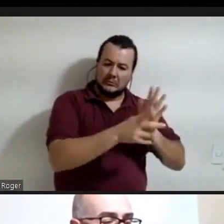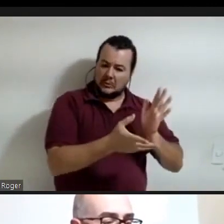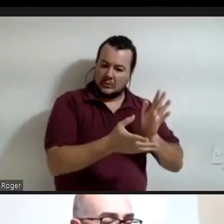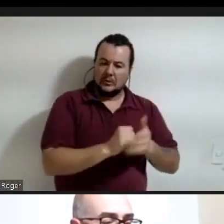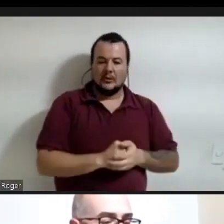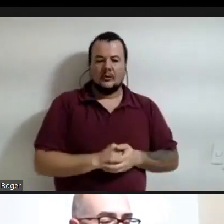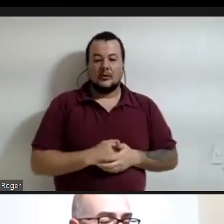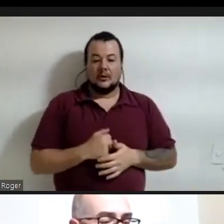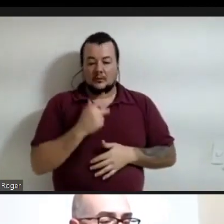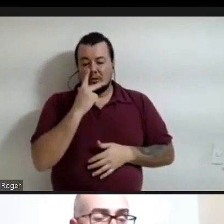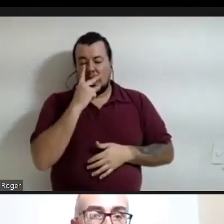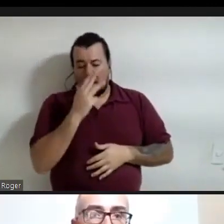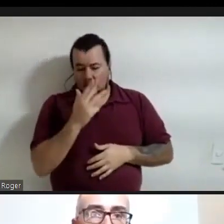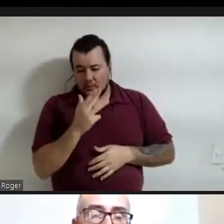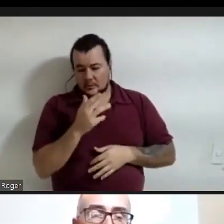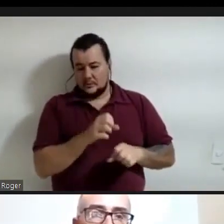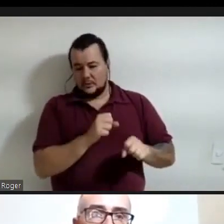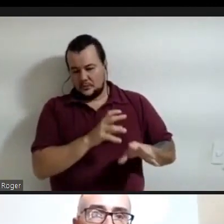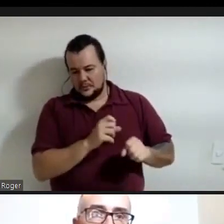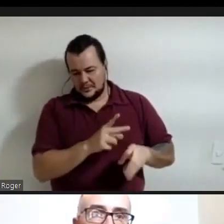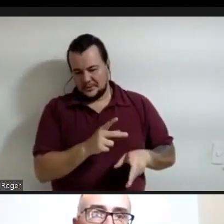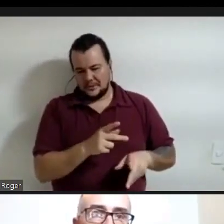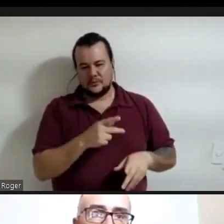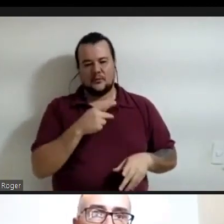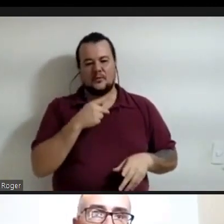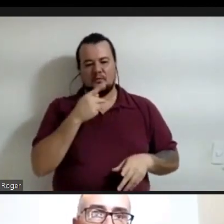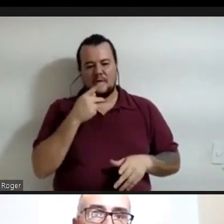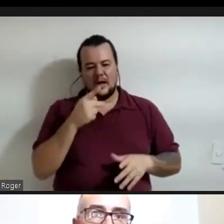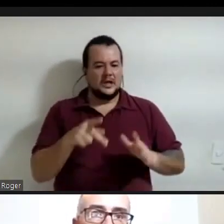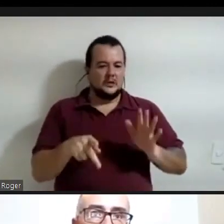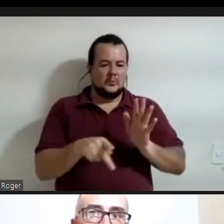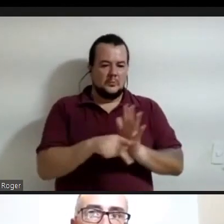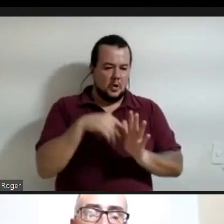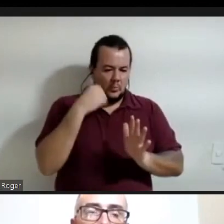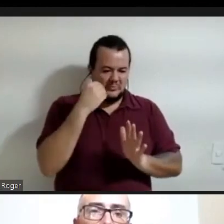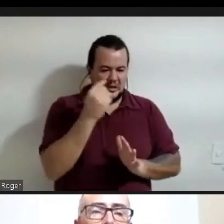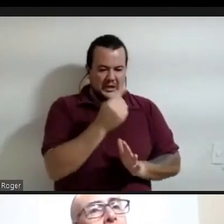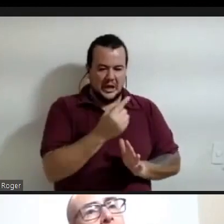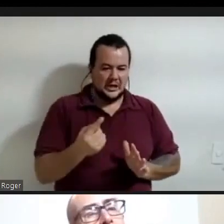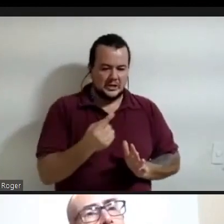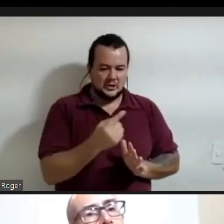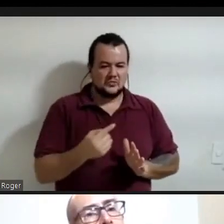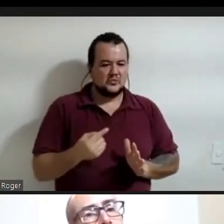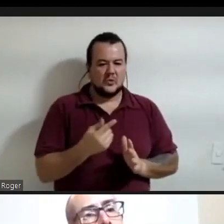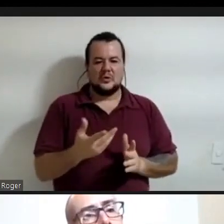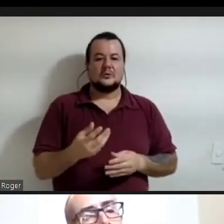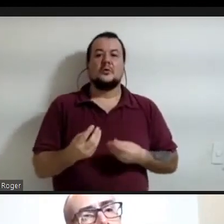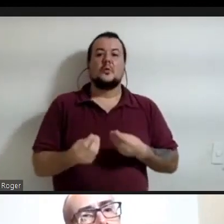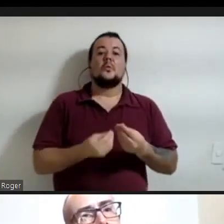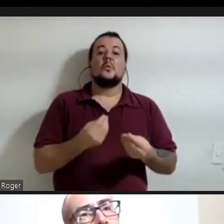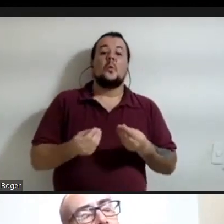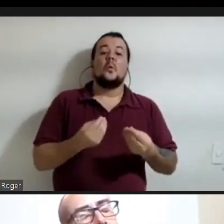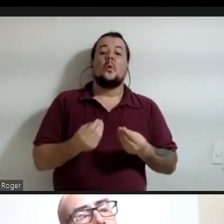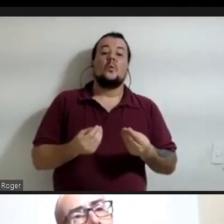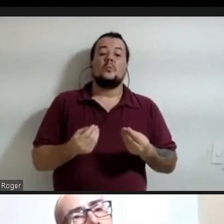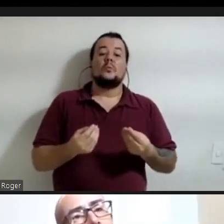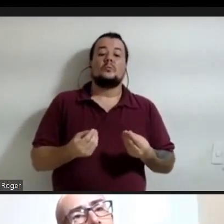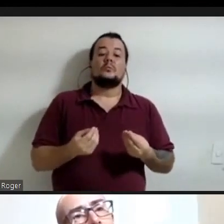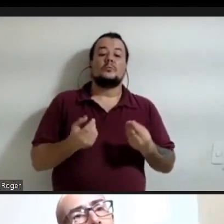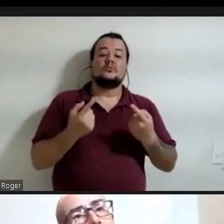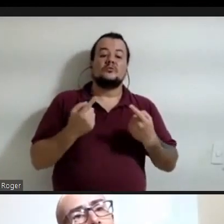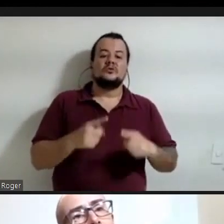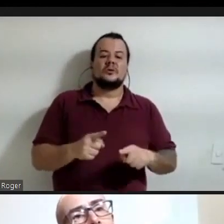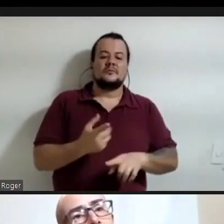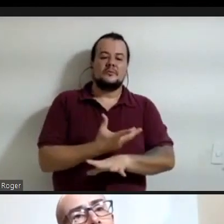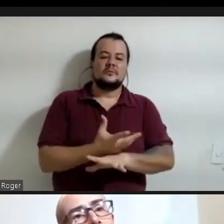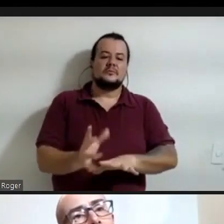gente tem hoje, aí falando da experiência de vocês é óbvio, como é que está isso perante esses desafios ambientais que a gente tem hoje